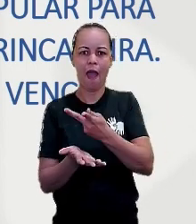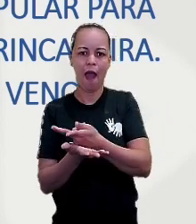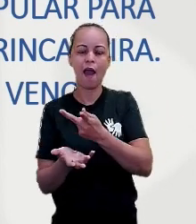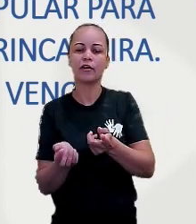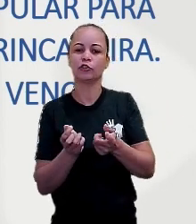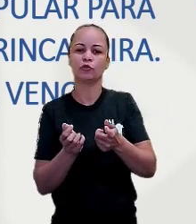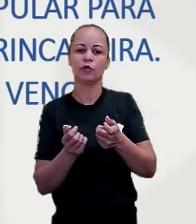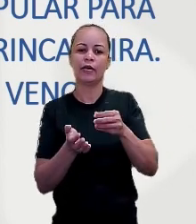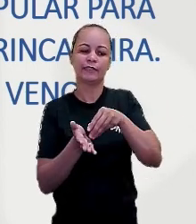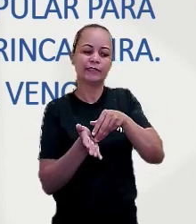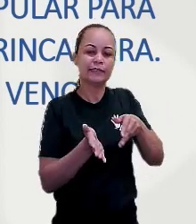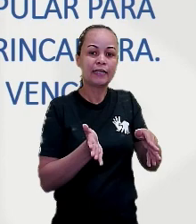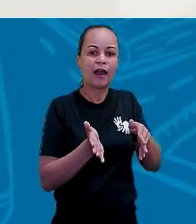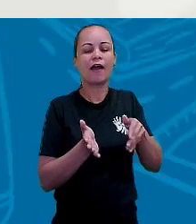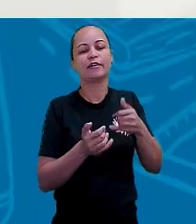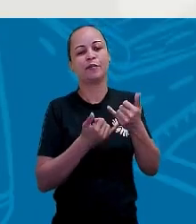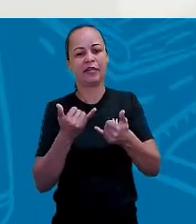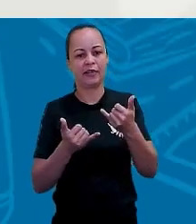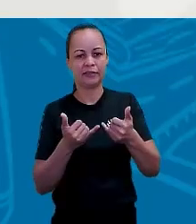por último, vence.